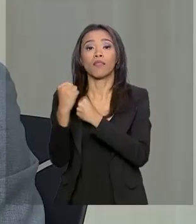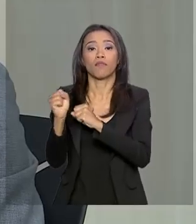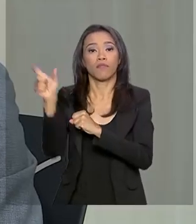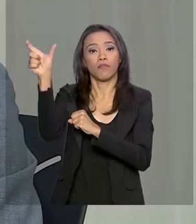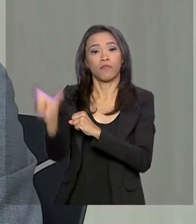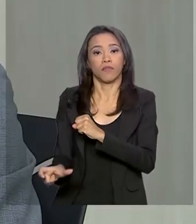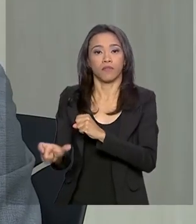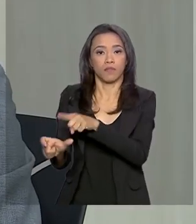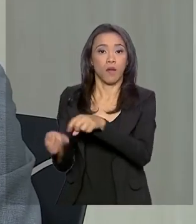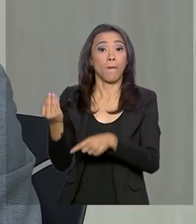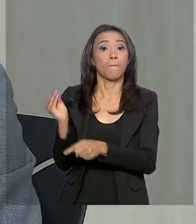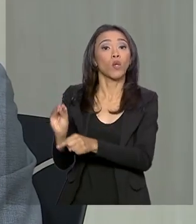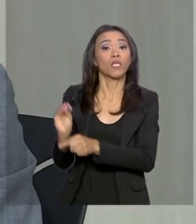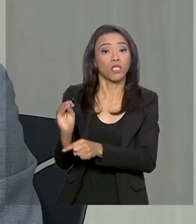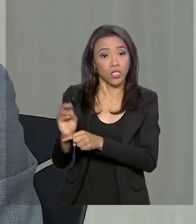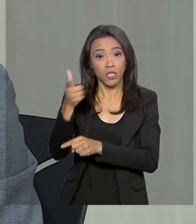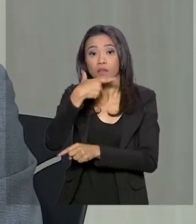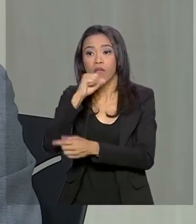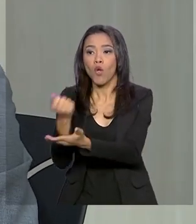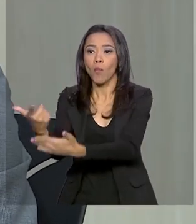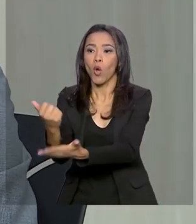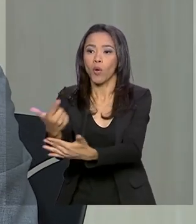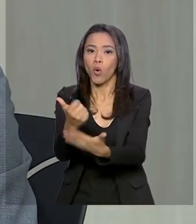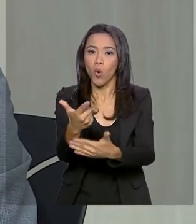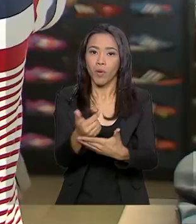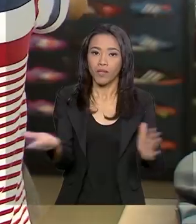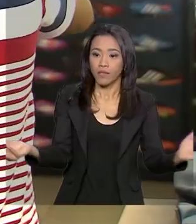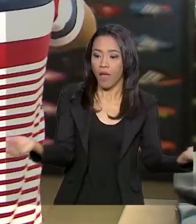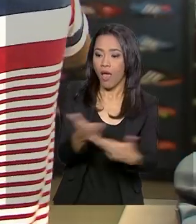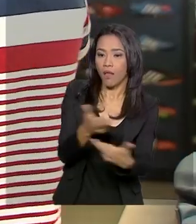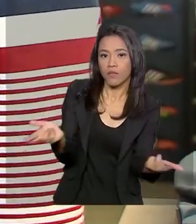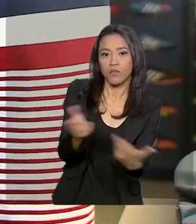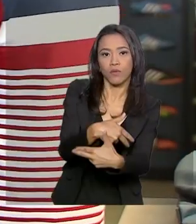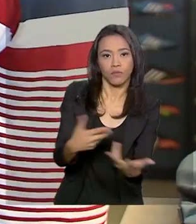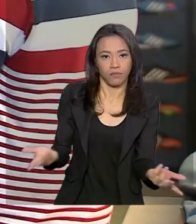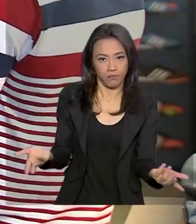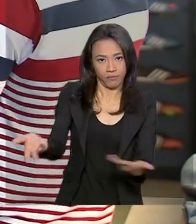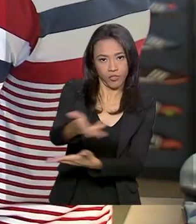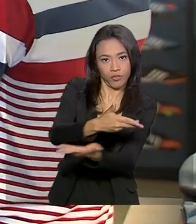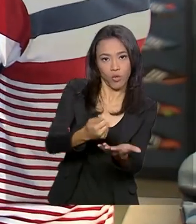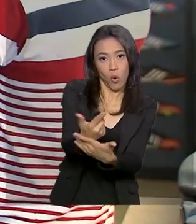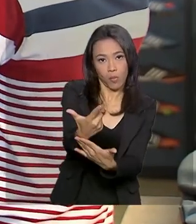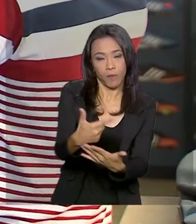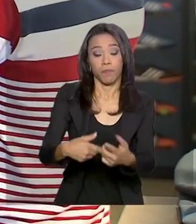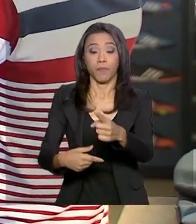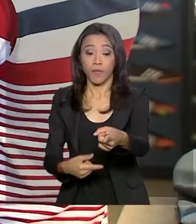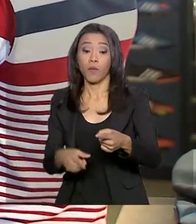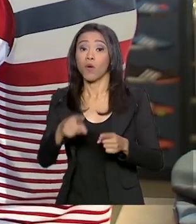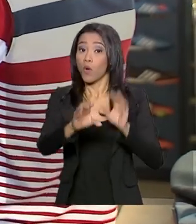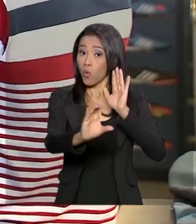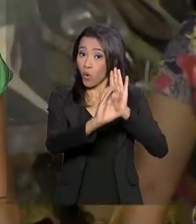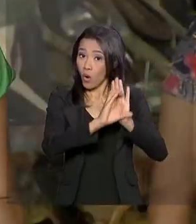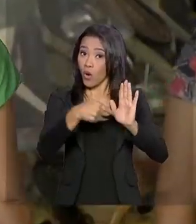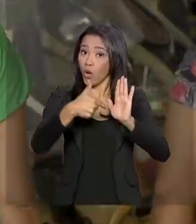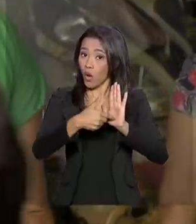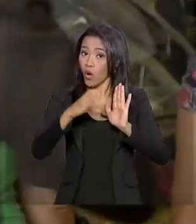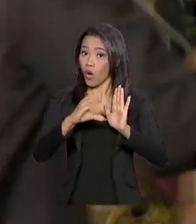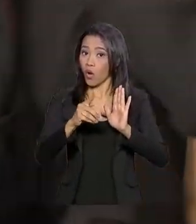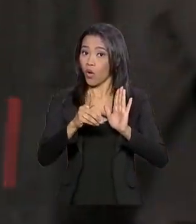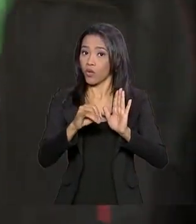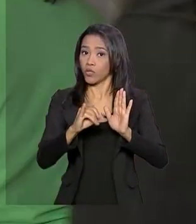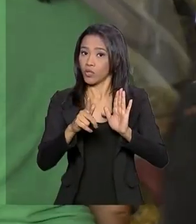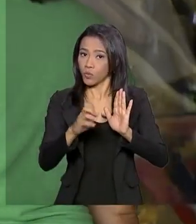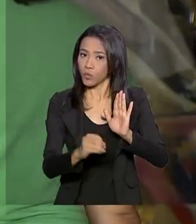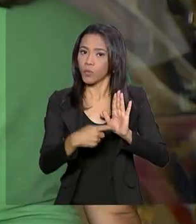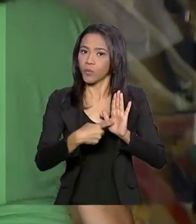reconhecendo a vulnerabilidade do consumidor nas relações de consumo. Com a promulgação do Código de Defesa do Consumidor, questões